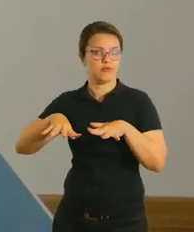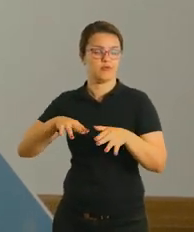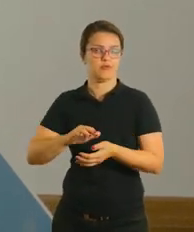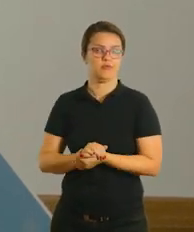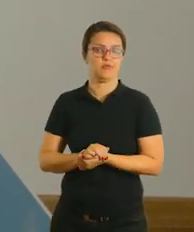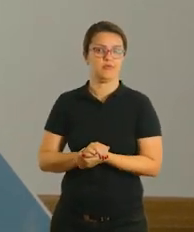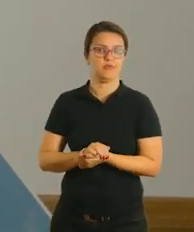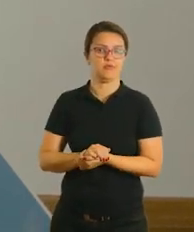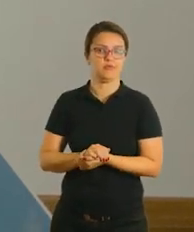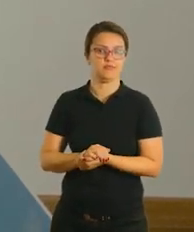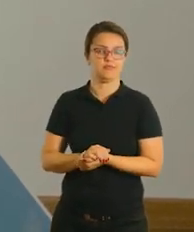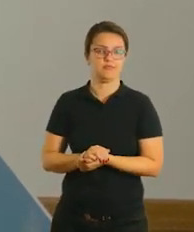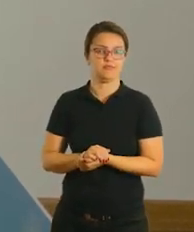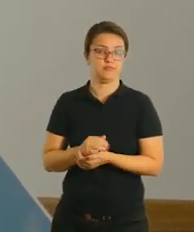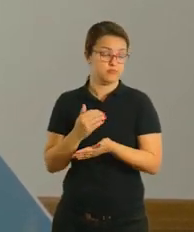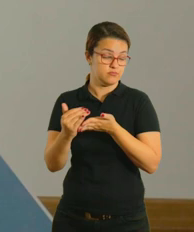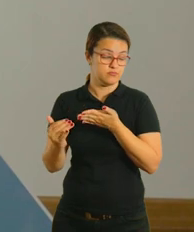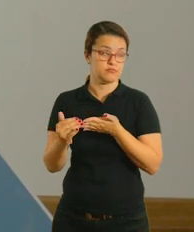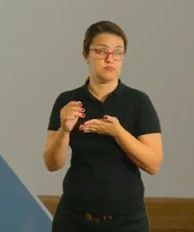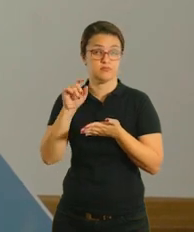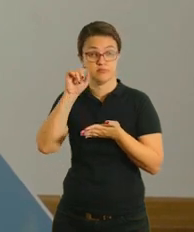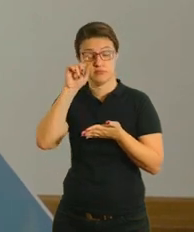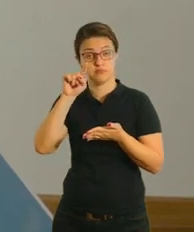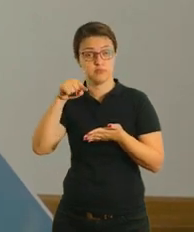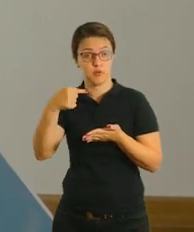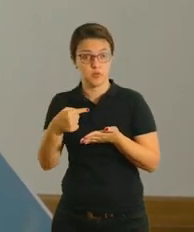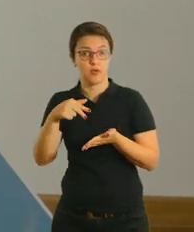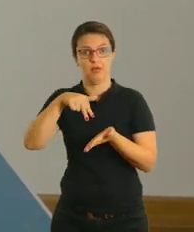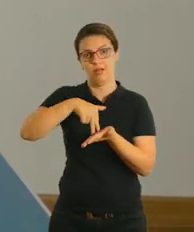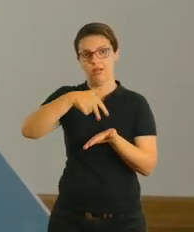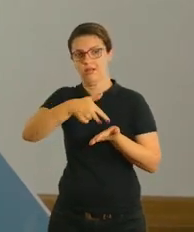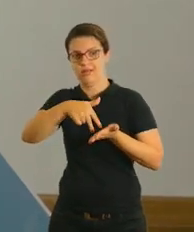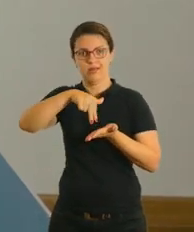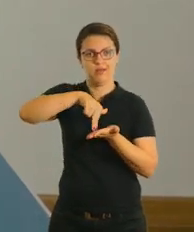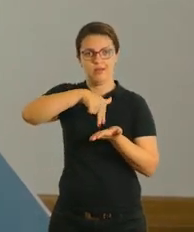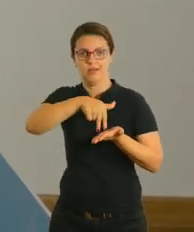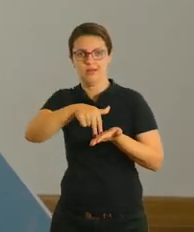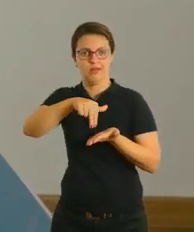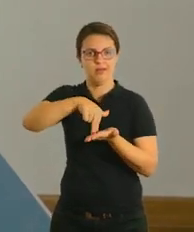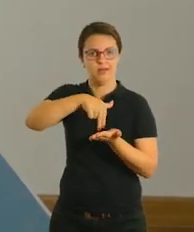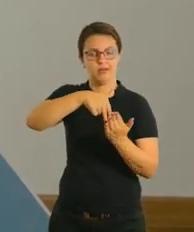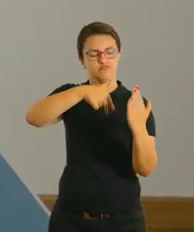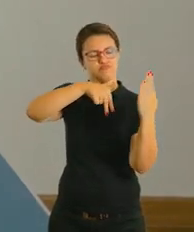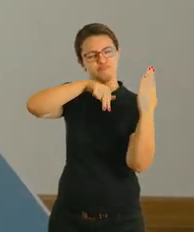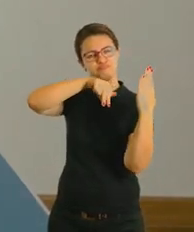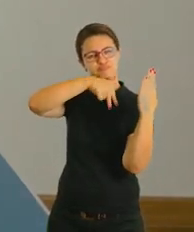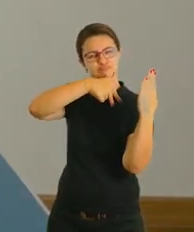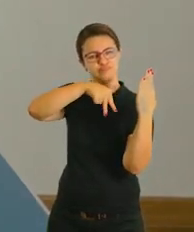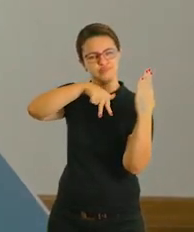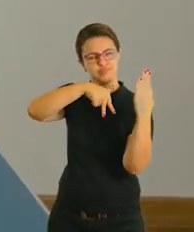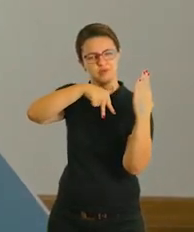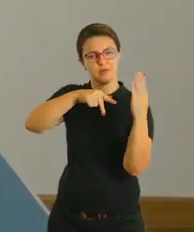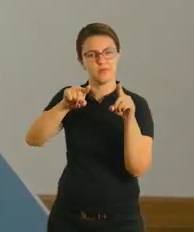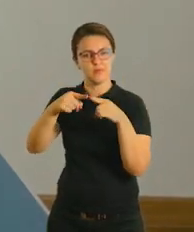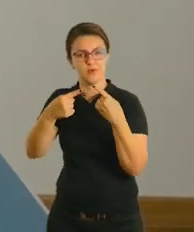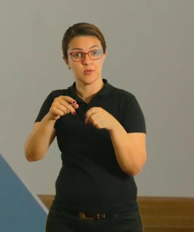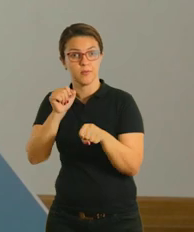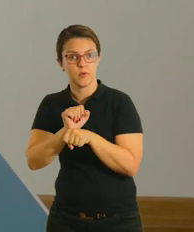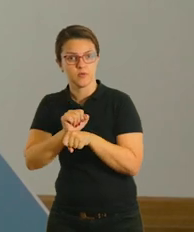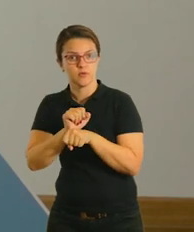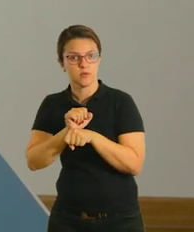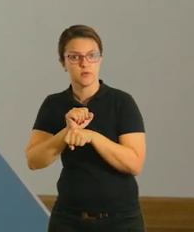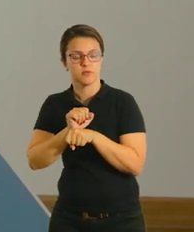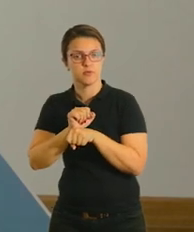apresentar. Inicialmente é isso, tá? Depois que ela dançou essa música, vai fazer novamente e vai pausar a música em